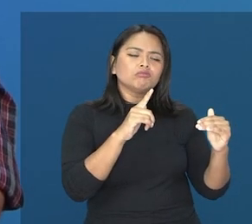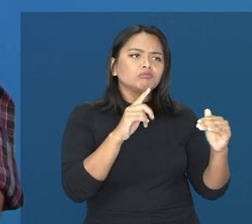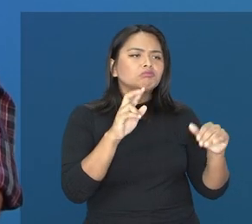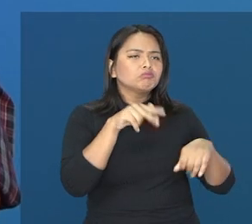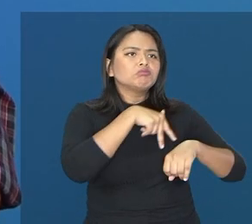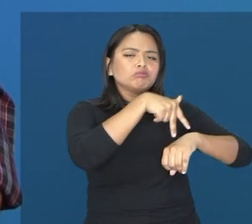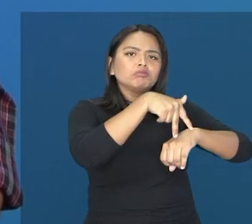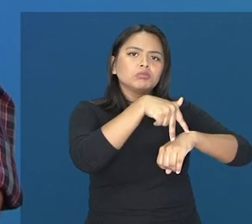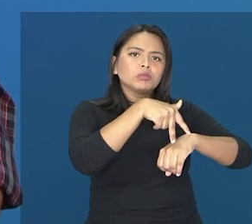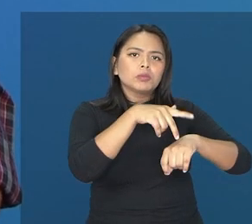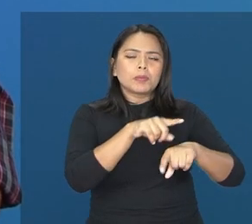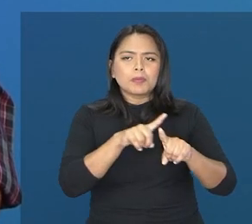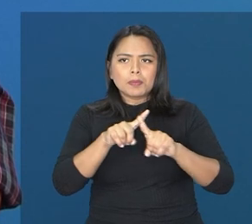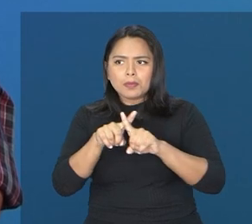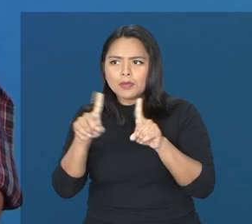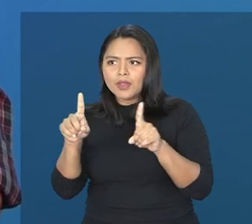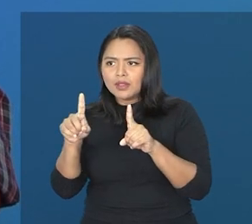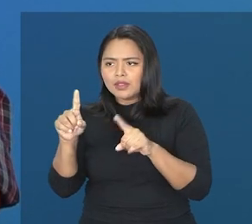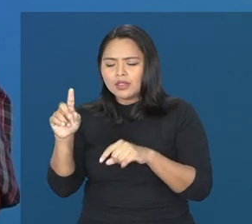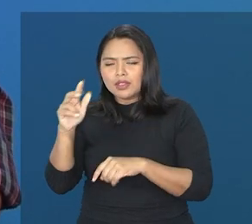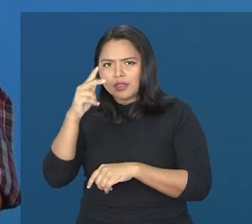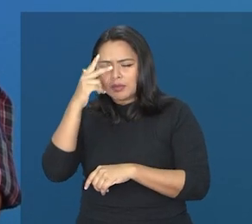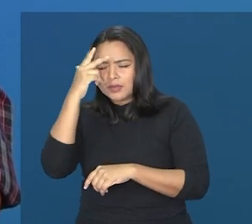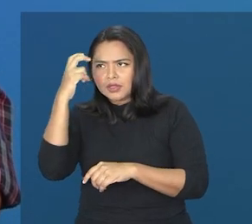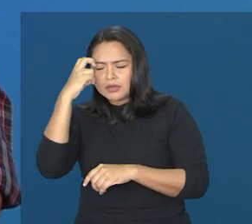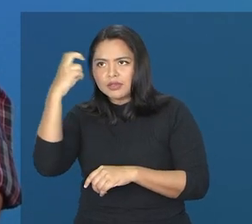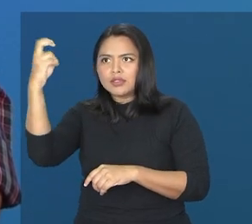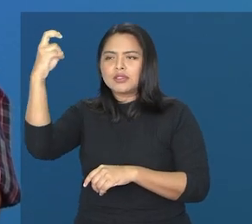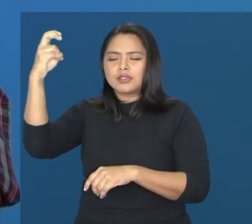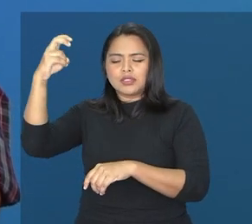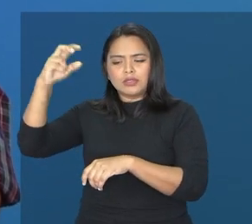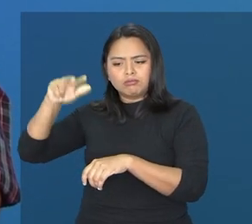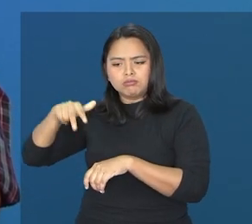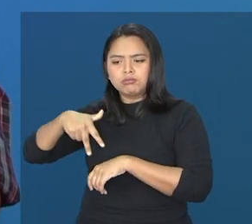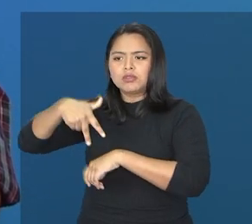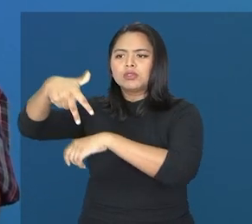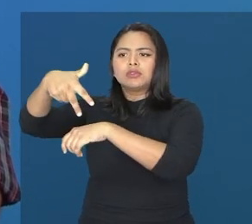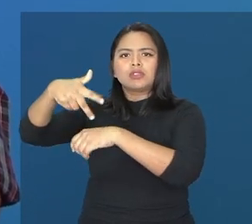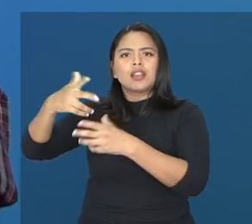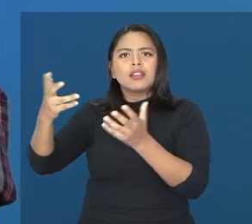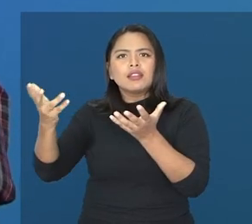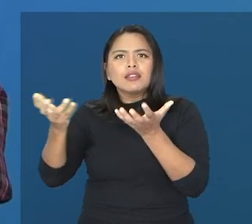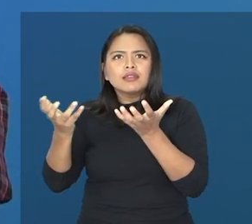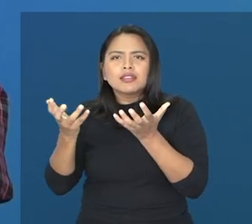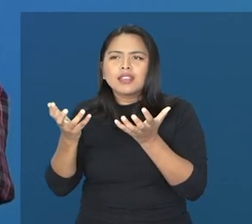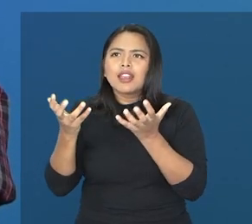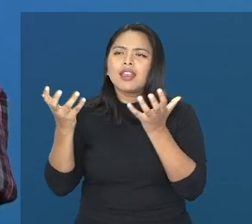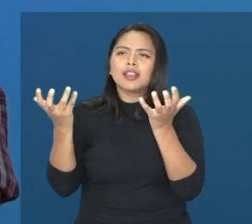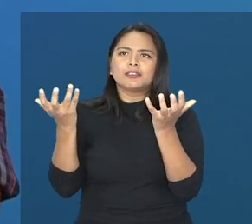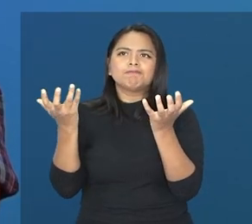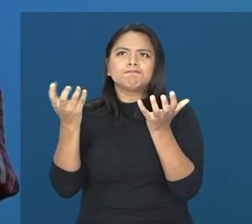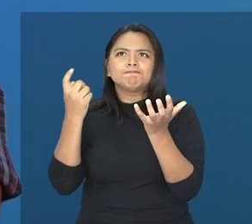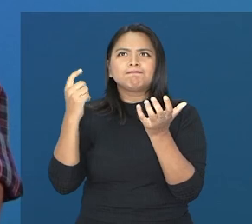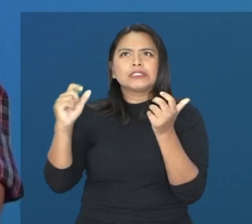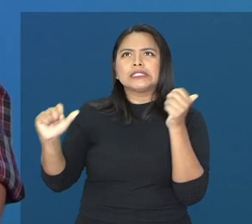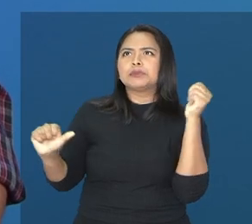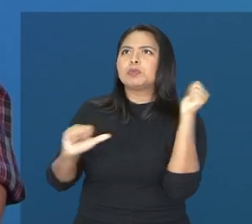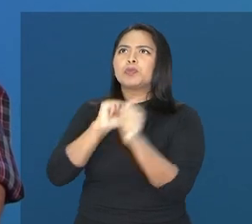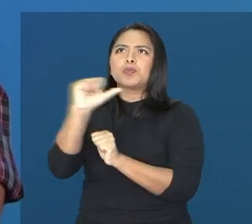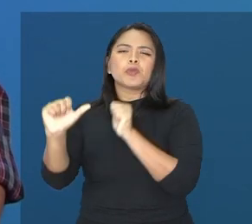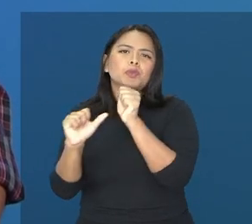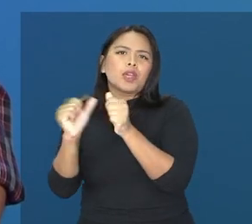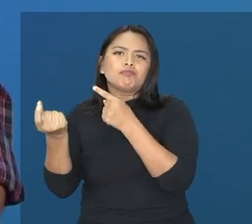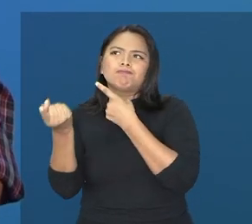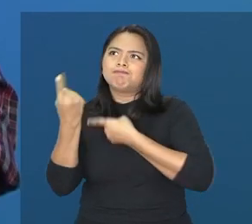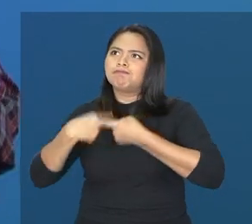desempenho acadêmico, mas o criativo, produtivo, ele quer produzir, ele quer transformar tudo aquilo que ele sabe em algo